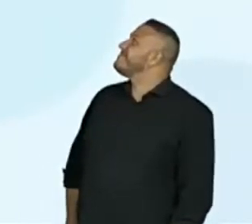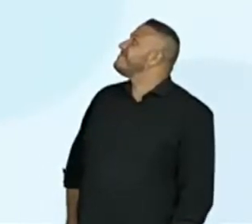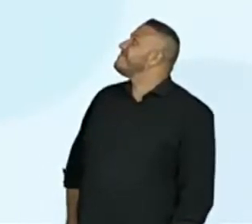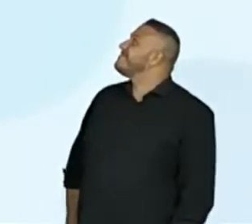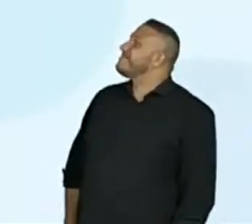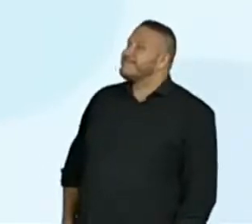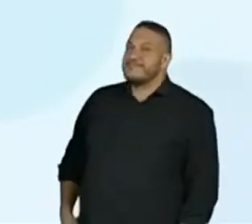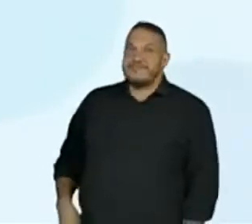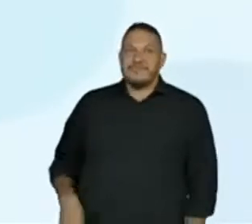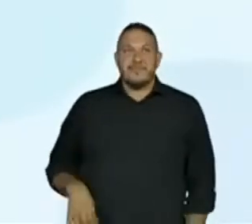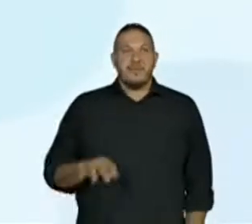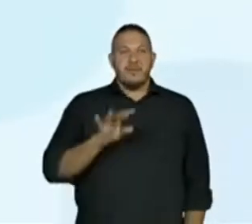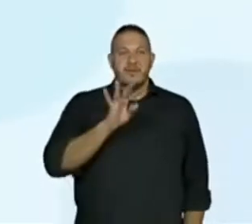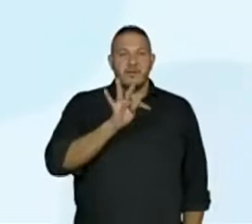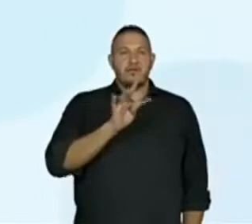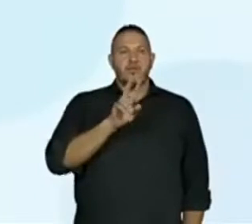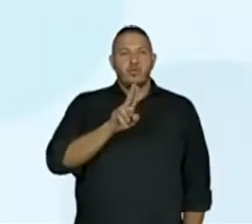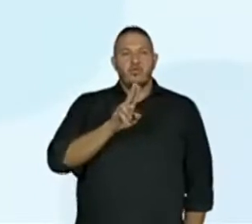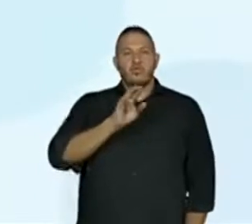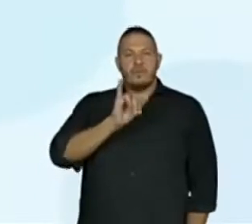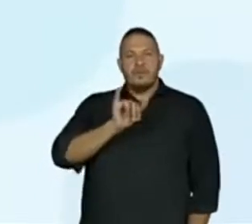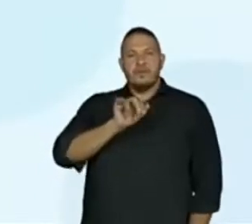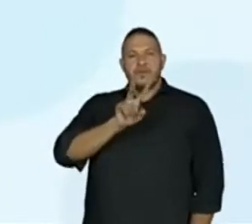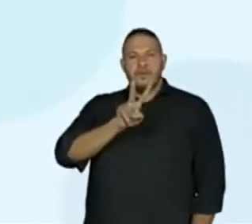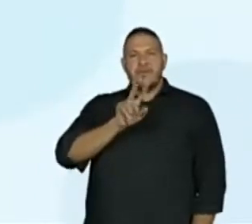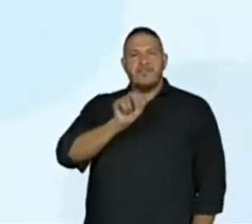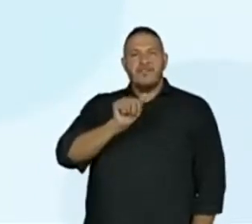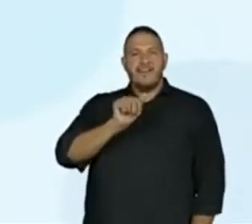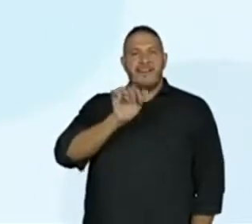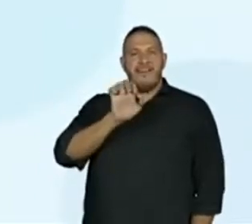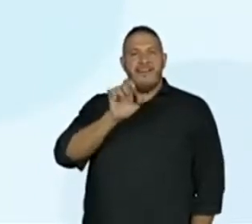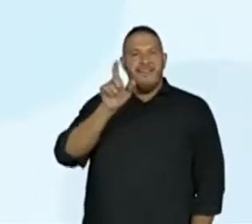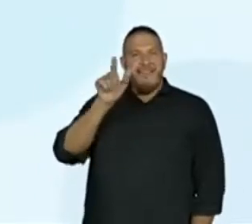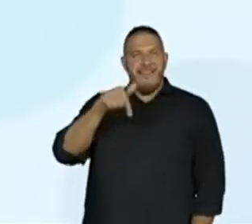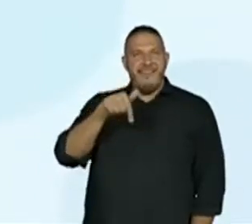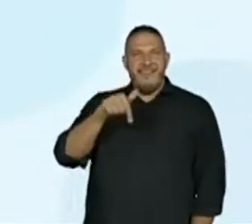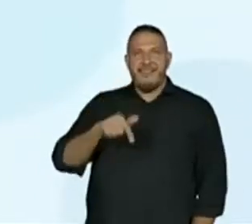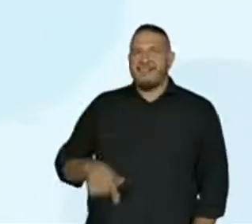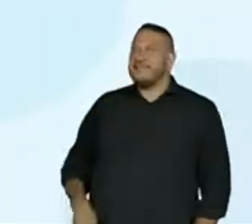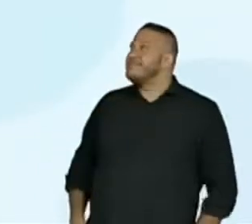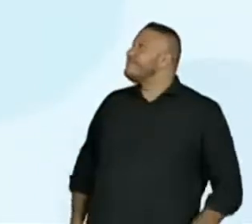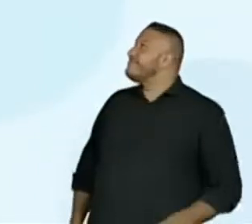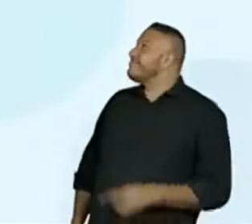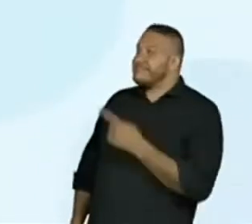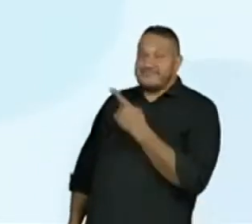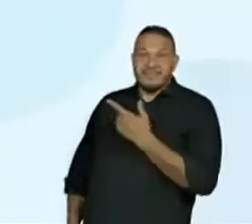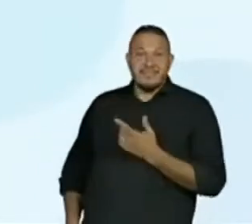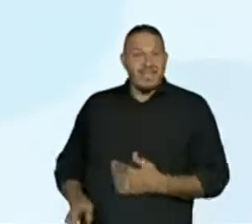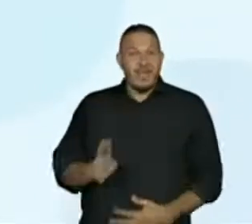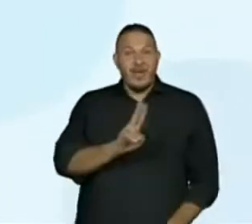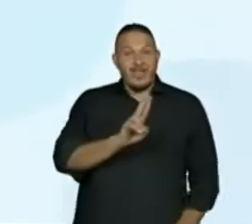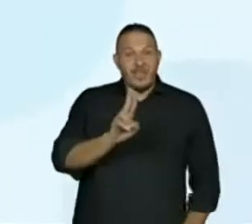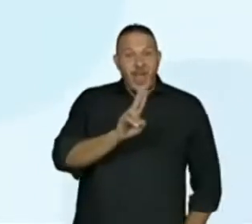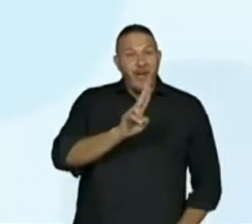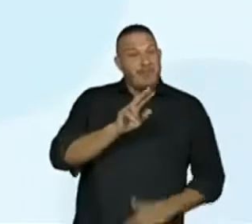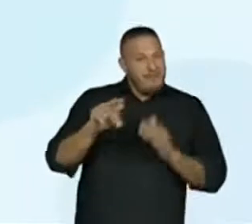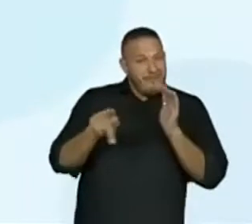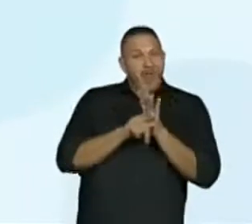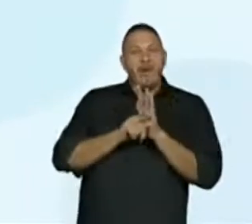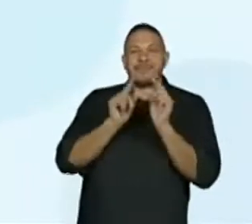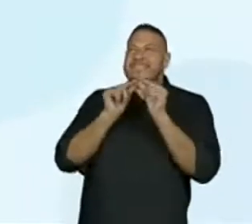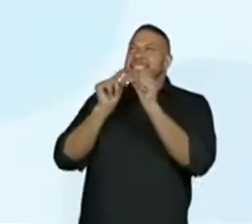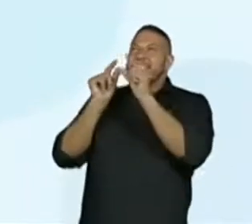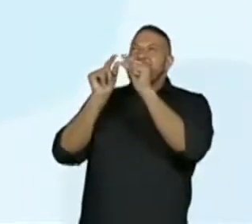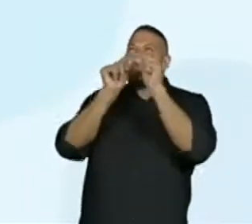homem velho esse é o nome dessa constelação vocês já conheciam já